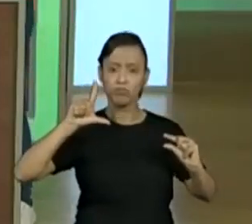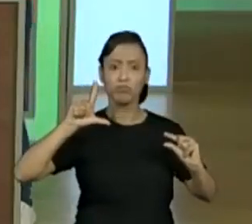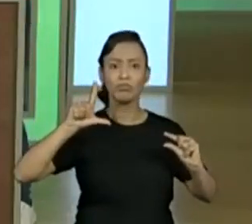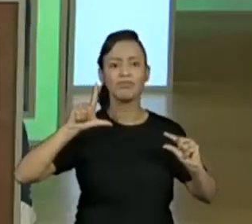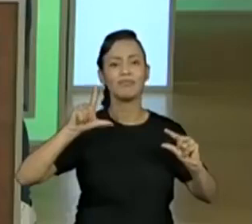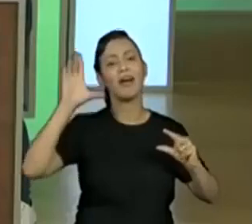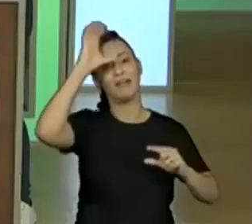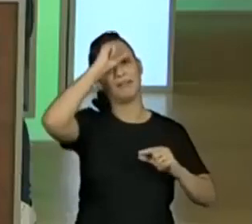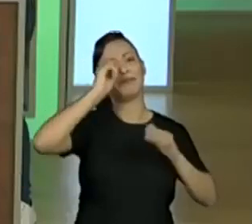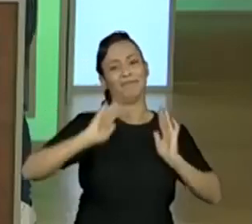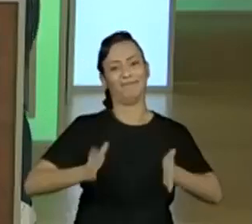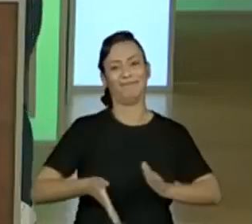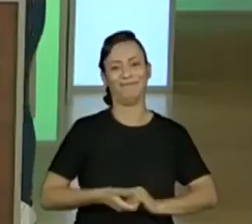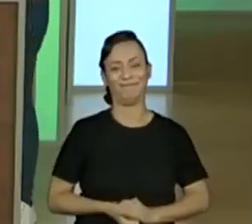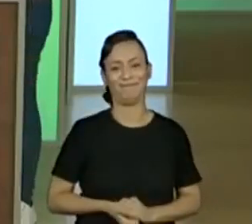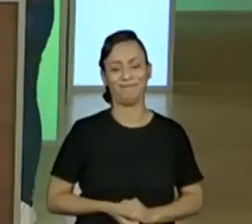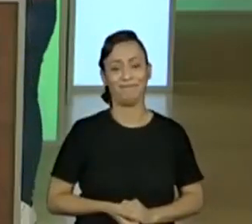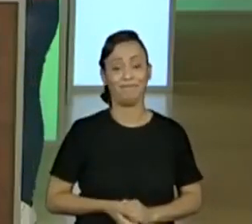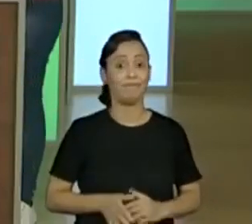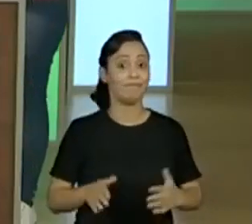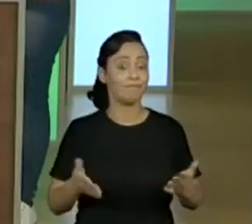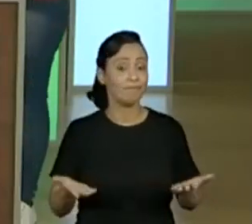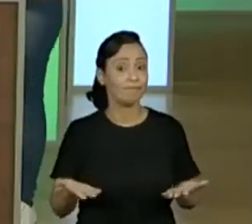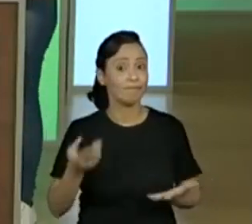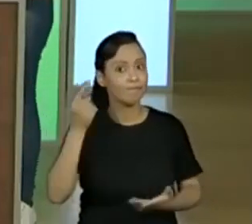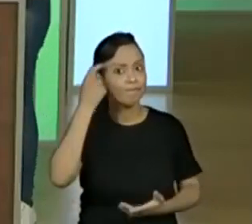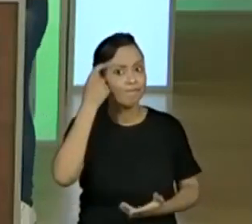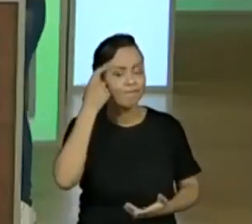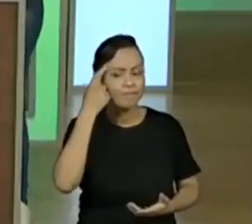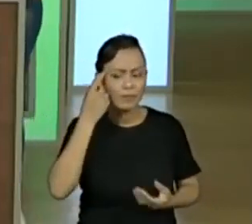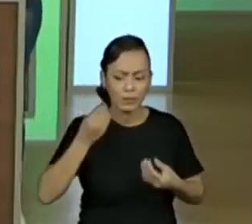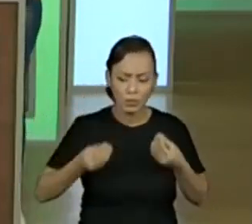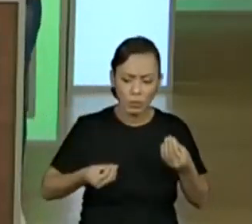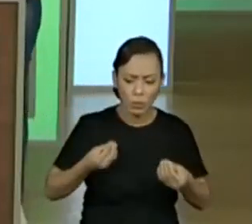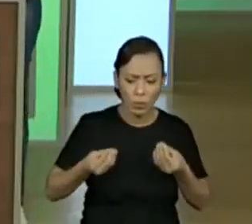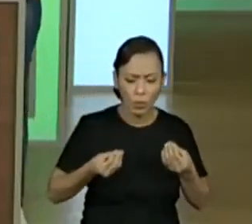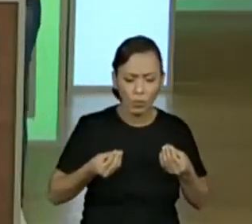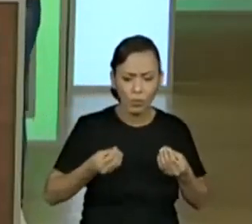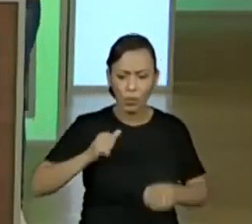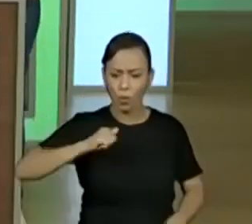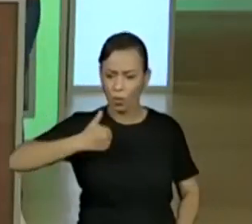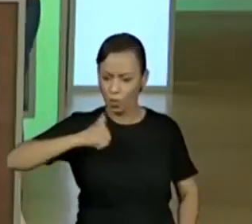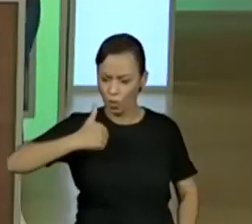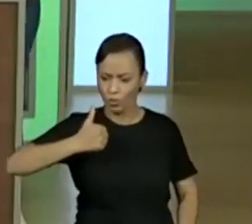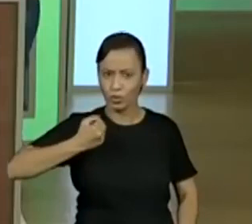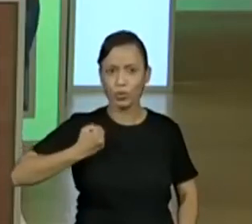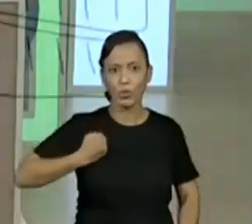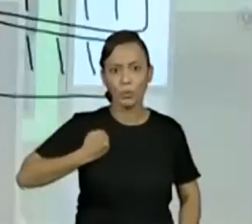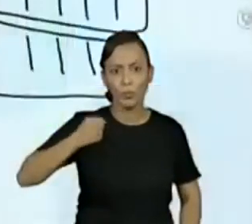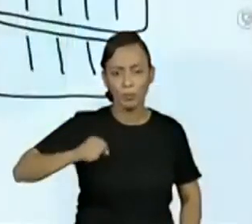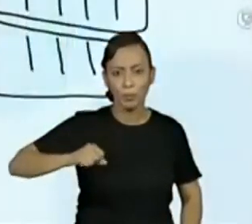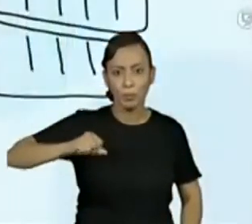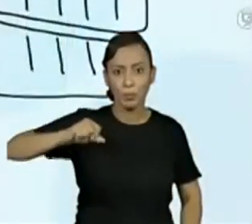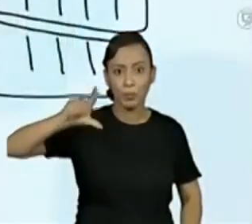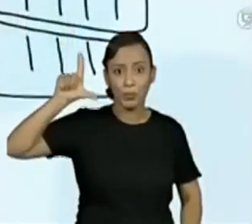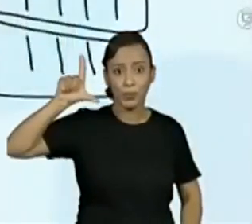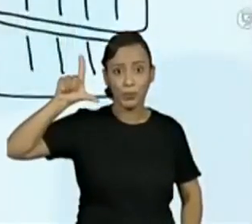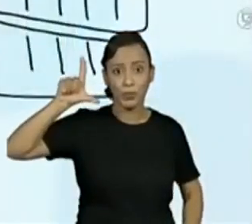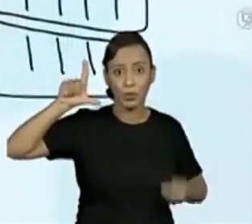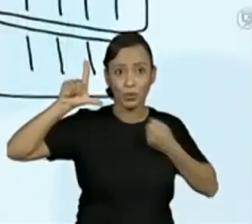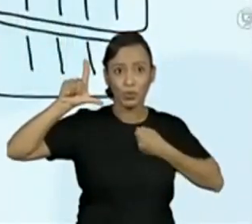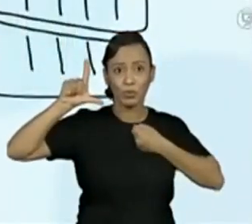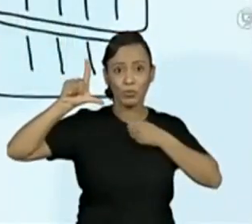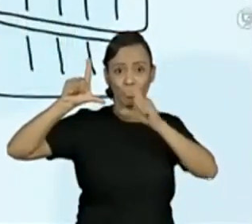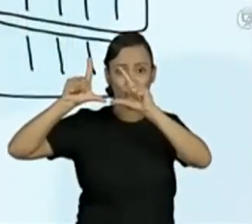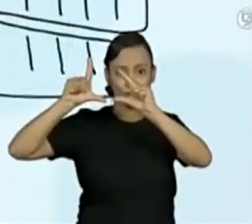fáceis, a gente só vai olhar mesmo, que a gente tem, sabendo, né, que o onze é o maior de todos aí, não